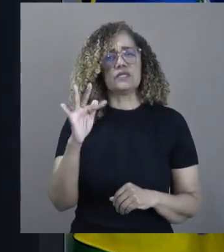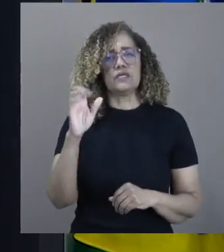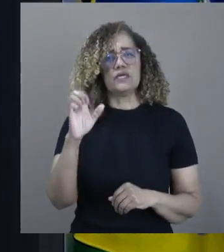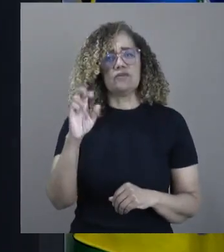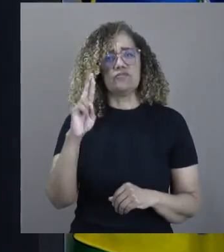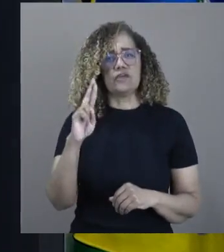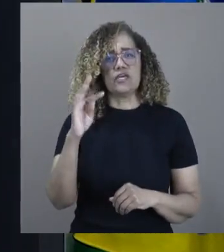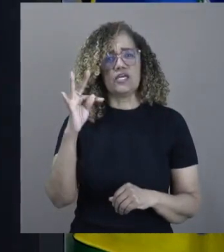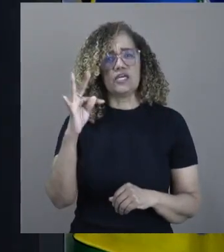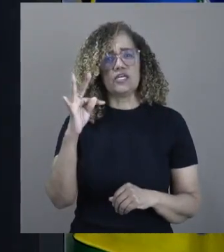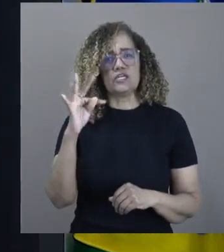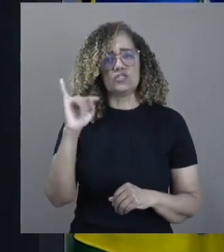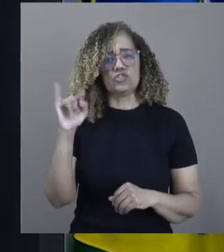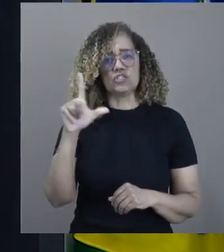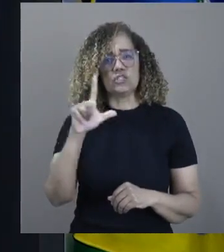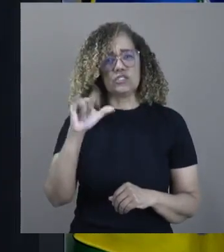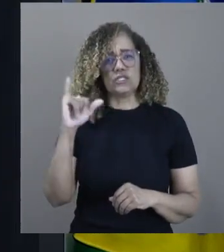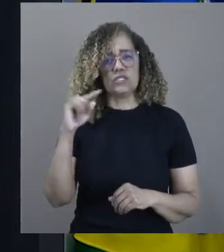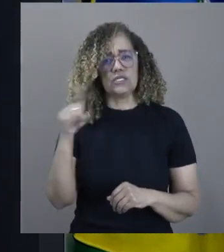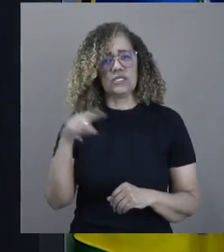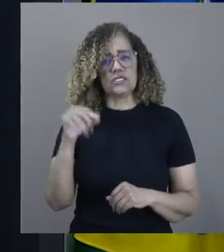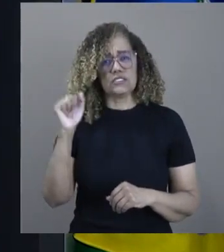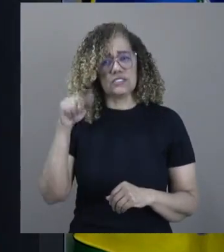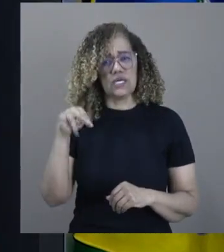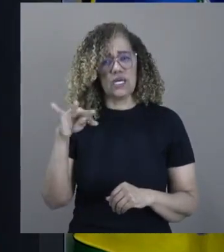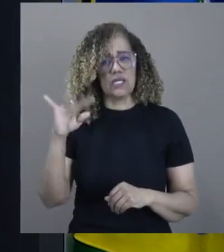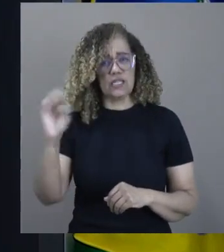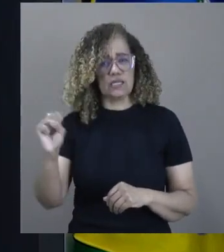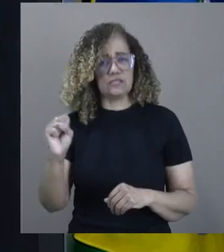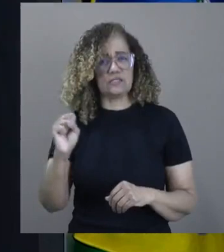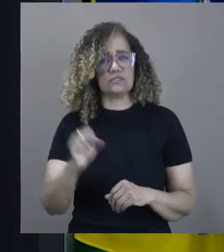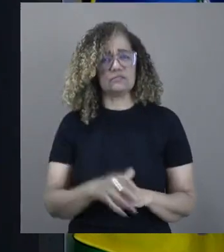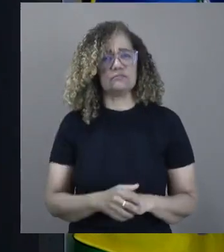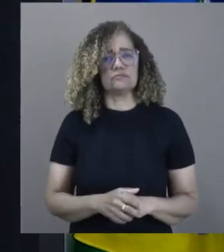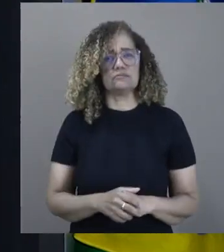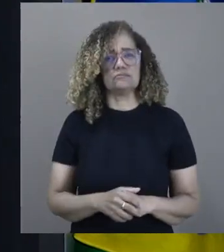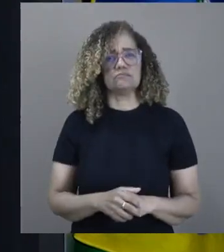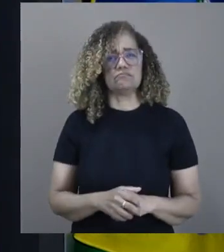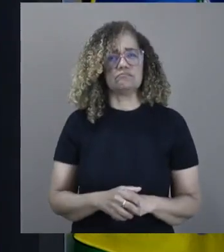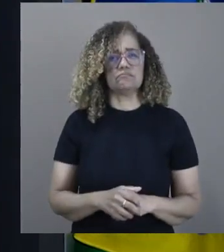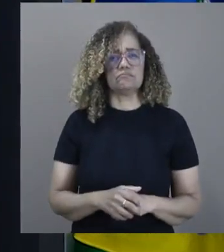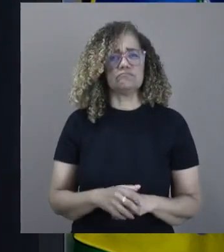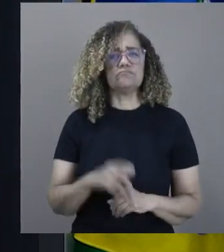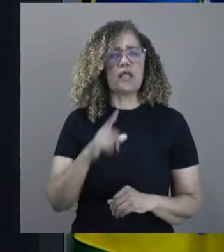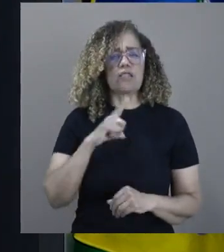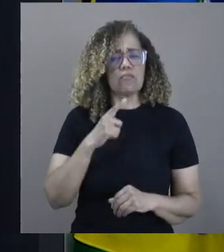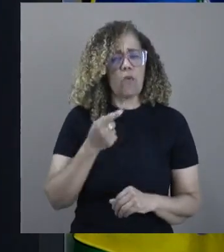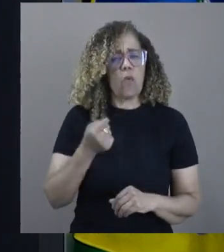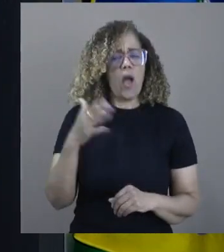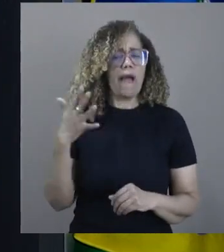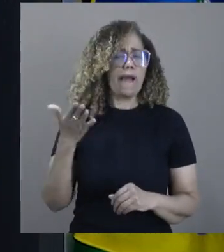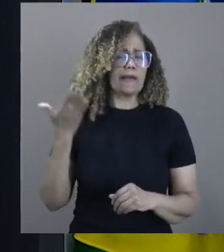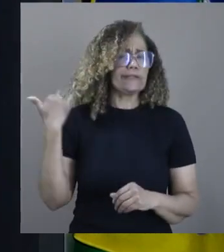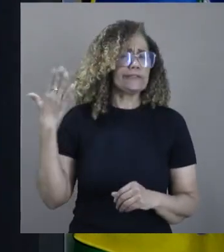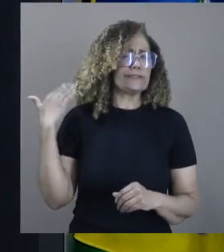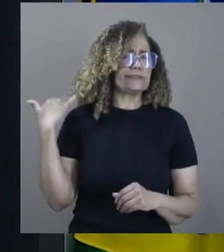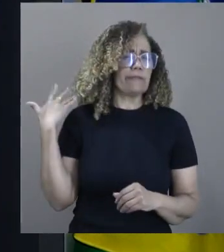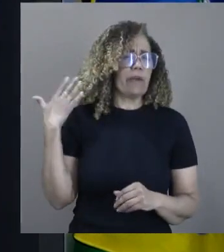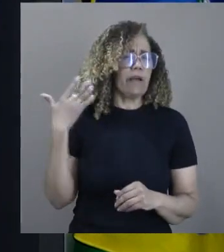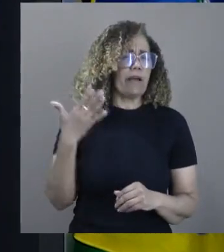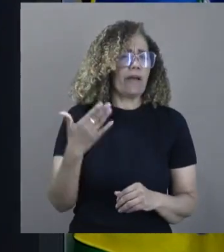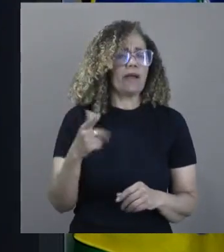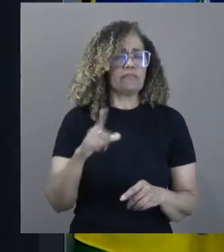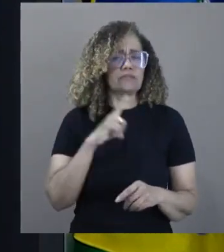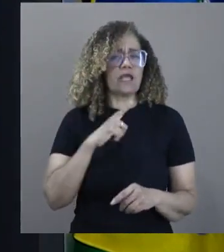porque nos últimos dias surgiram algumas notícias muito interessantes.